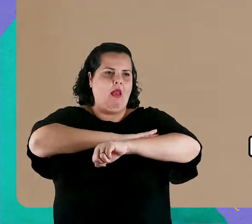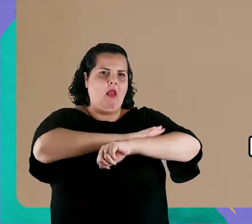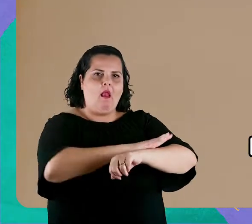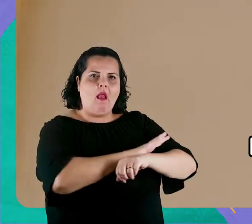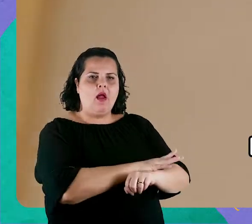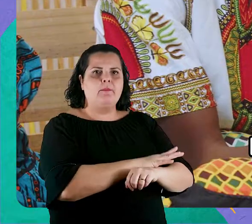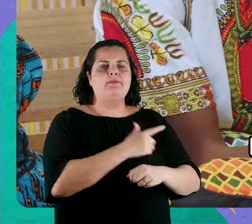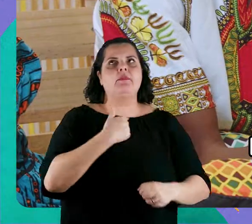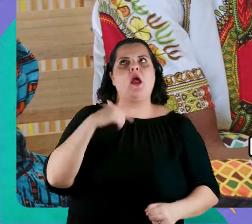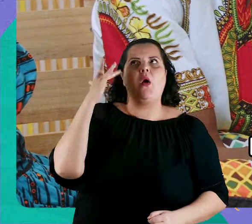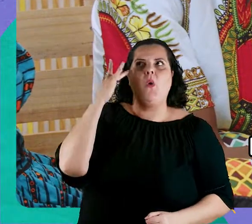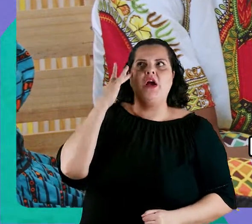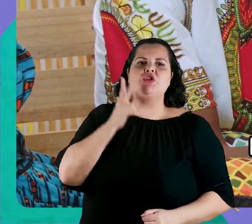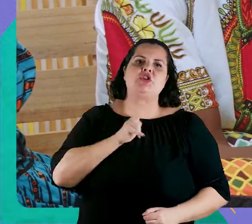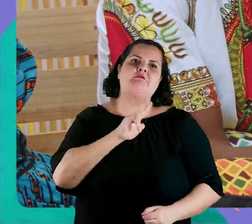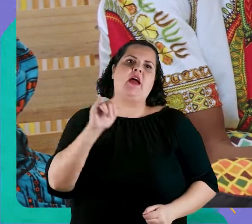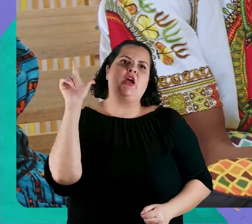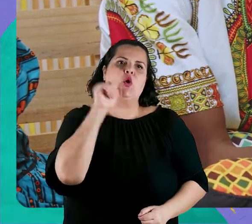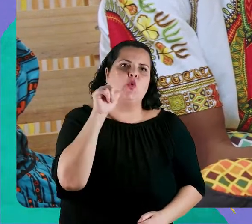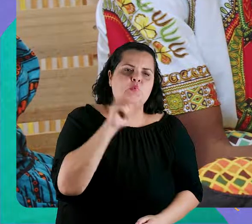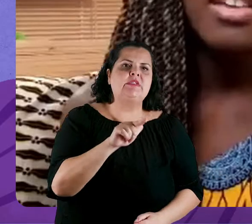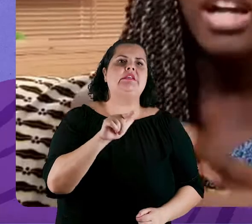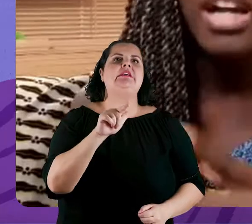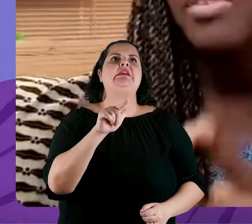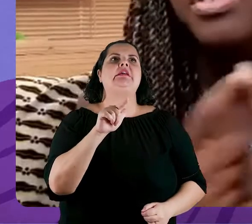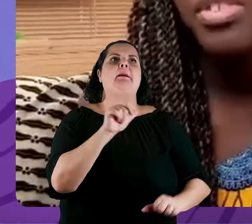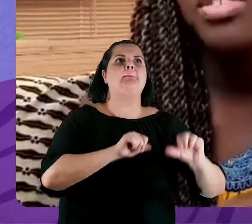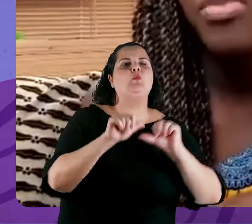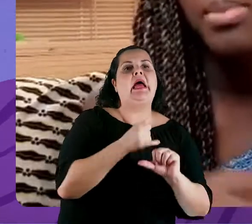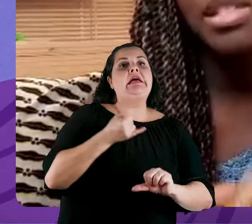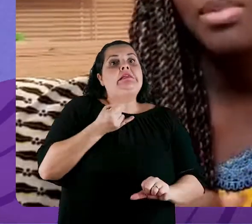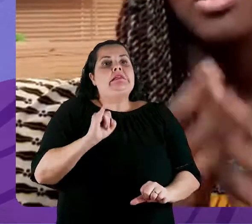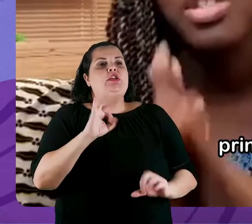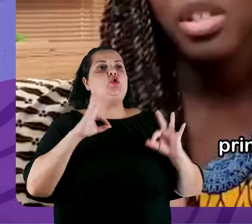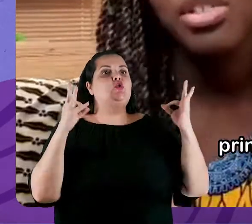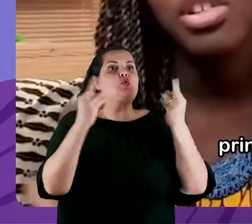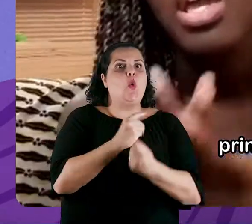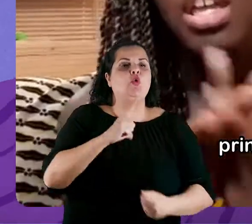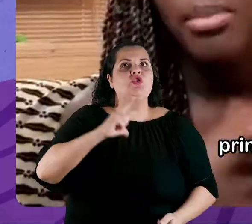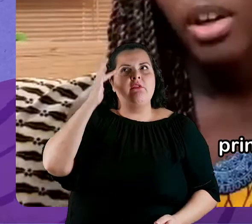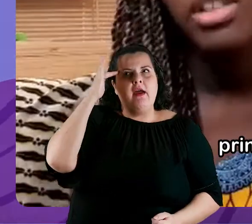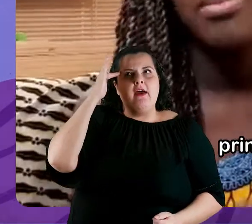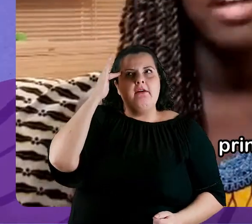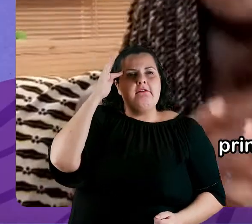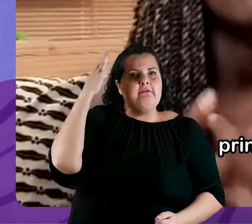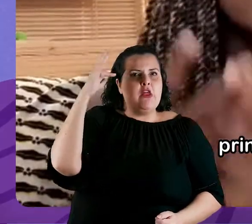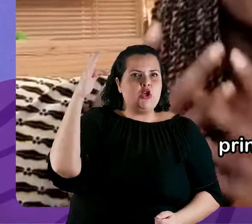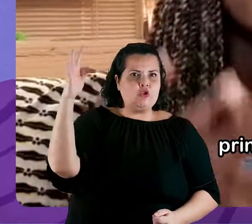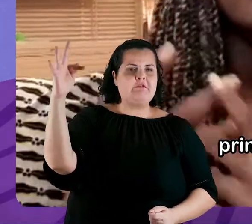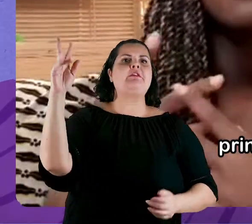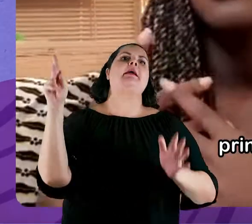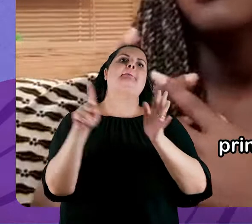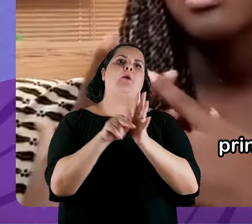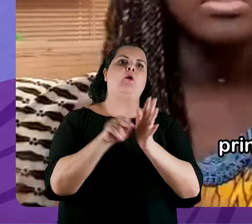que a gente só vai poder caminhar quando a gente começar a entender que o antiracismo tem que virar uma filosofia de vida, principalmente para a gente que mora num país onde